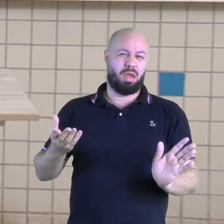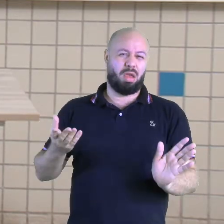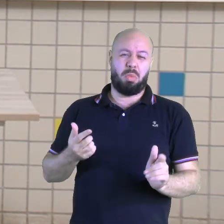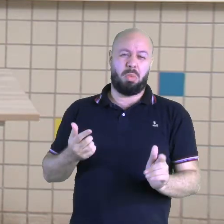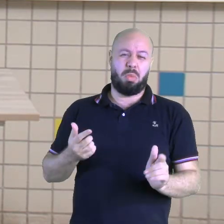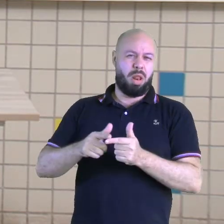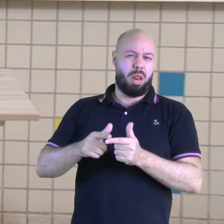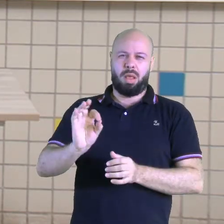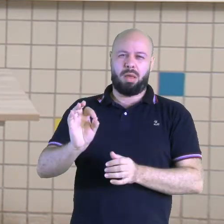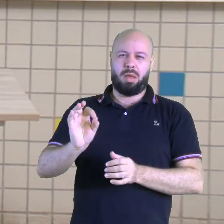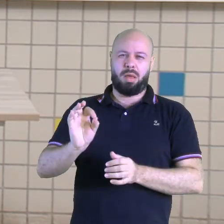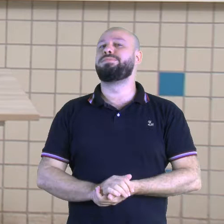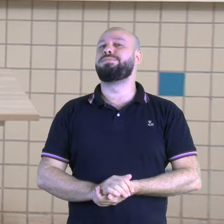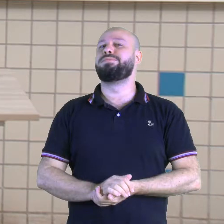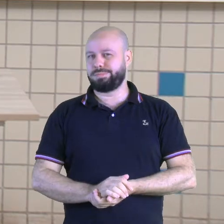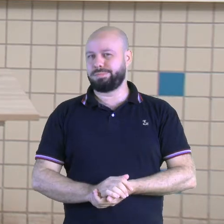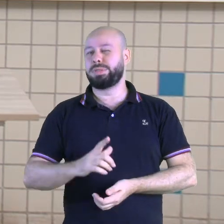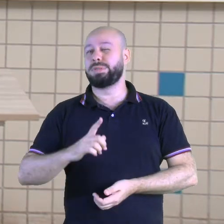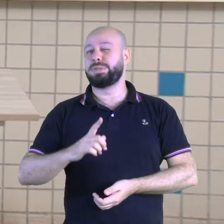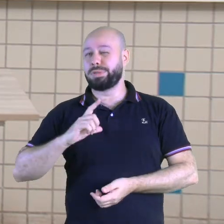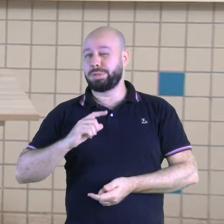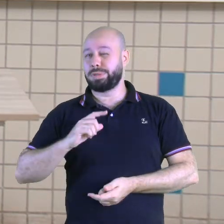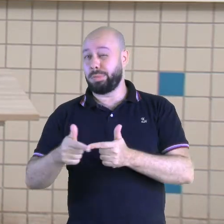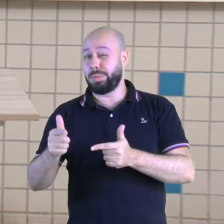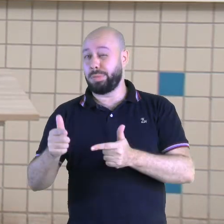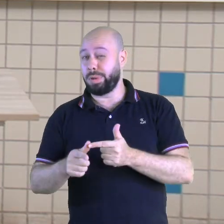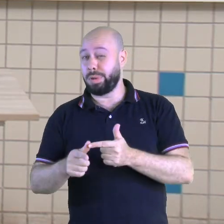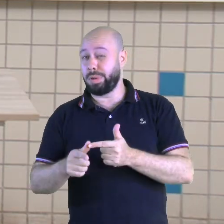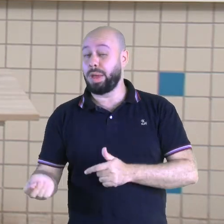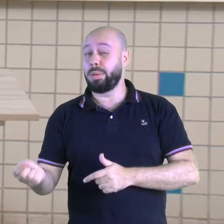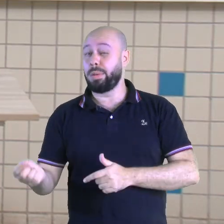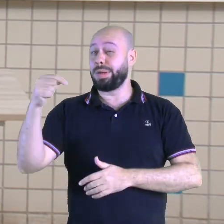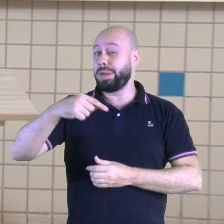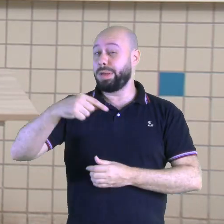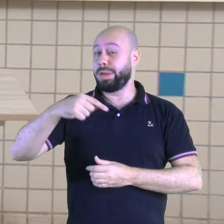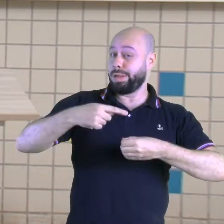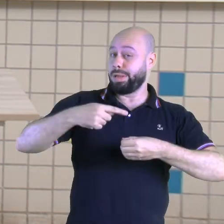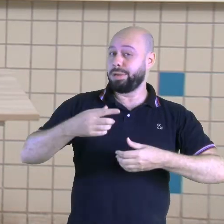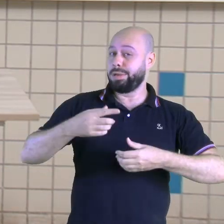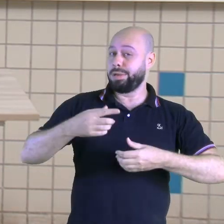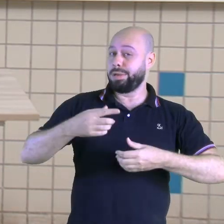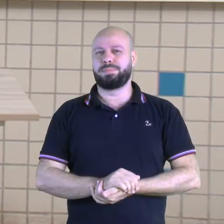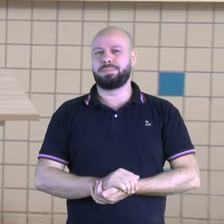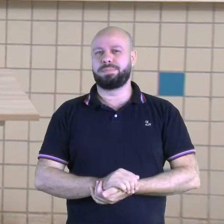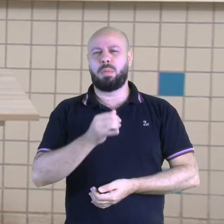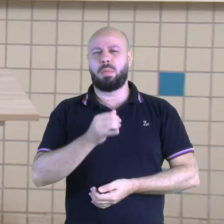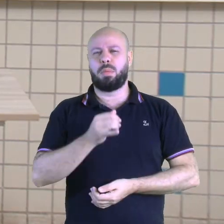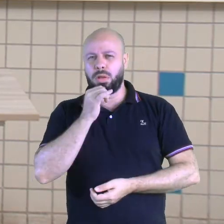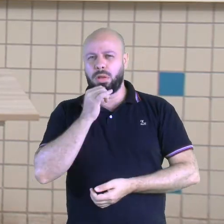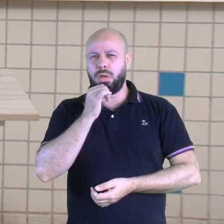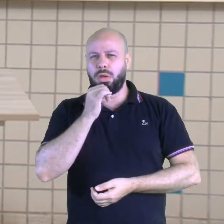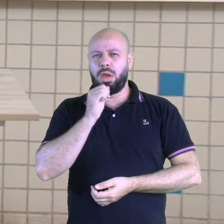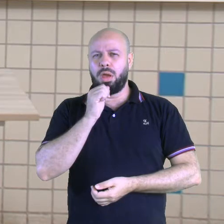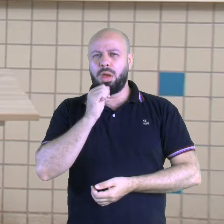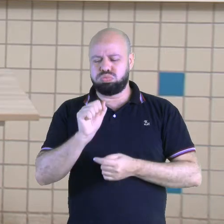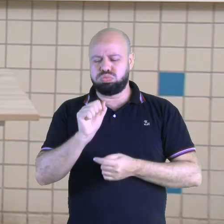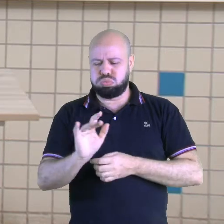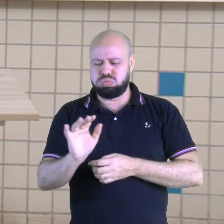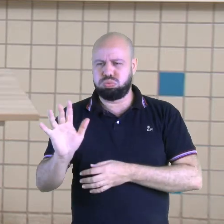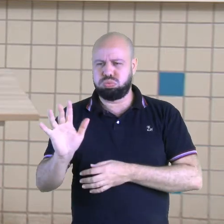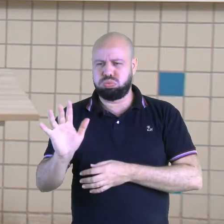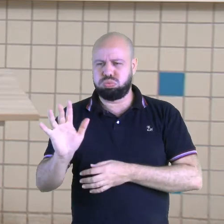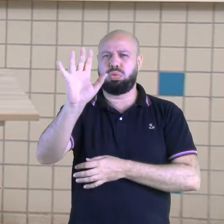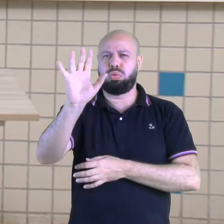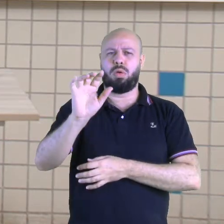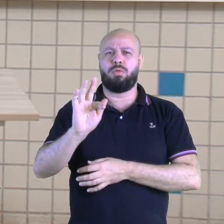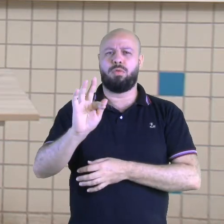Mas tem os problemas ambientais que acontecem dentro da cidade. Por exemplo, pessoal, a fumaça, não é mesmo? A